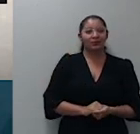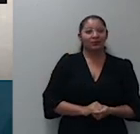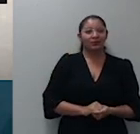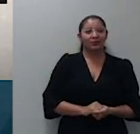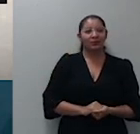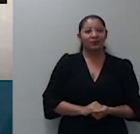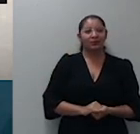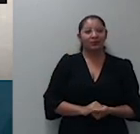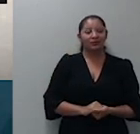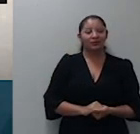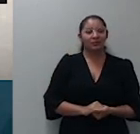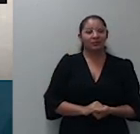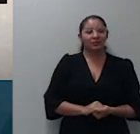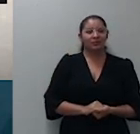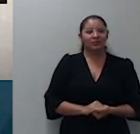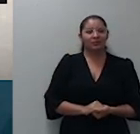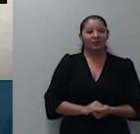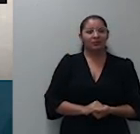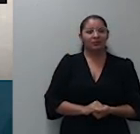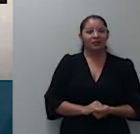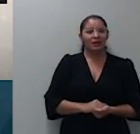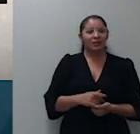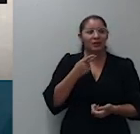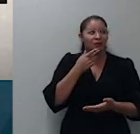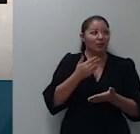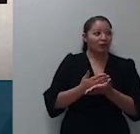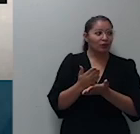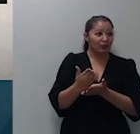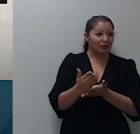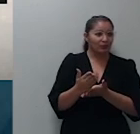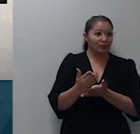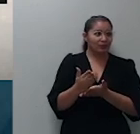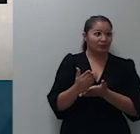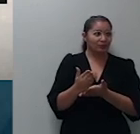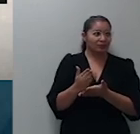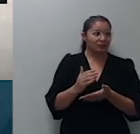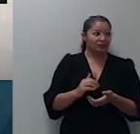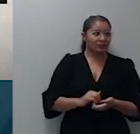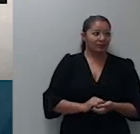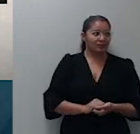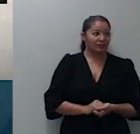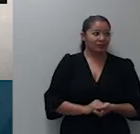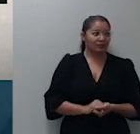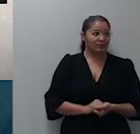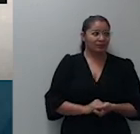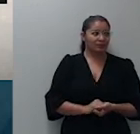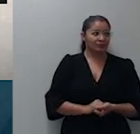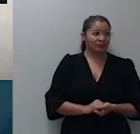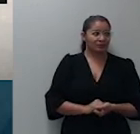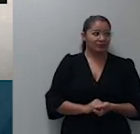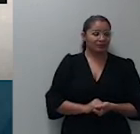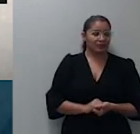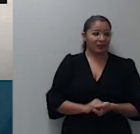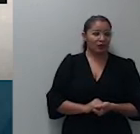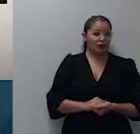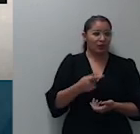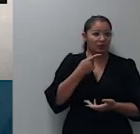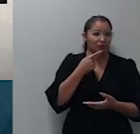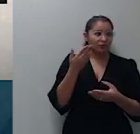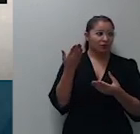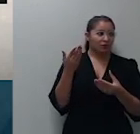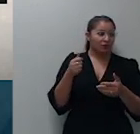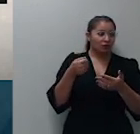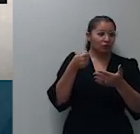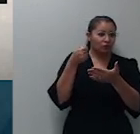não impede o prosseguimento das ações e execuções ajuizadas contra terceiros devedores solidários ou obrigados em geral por garantia